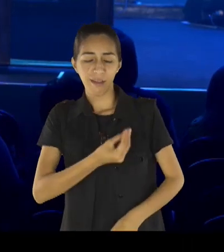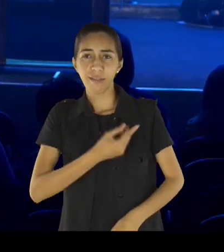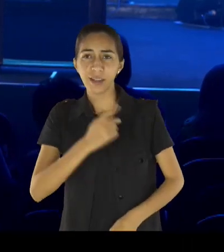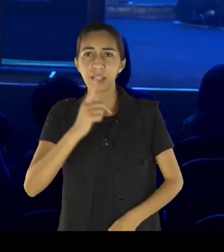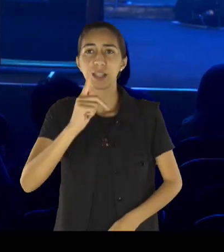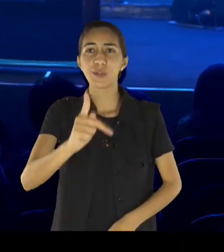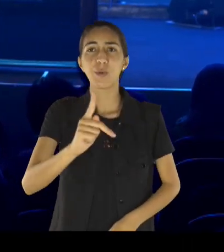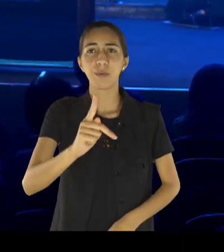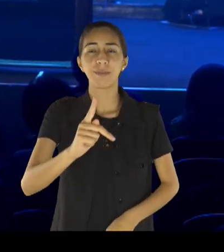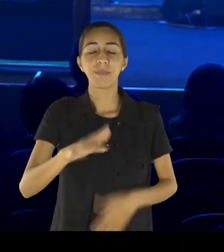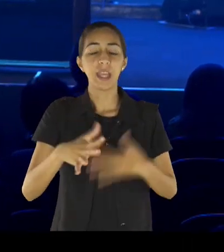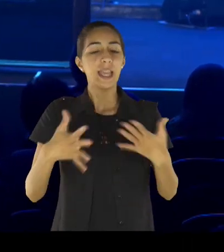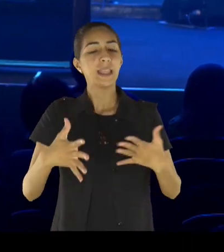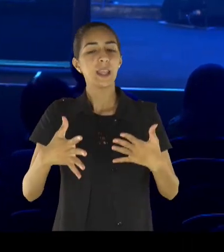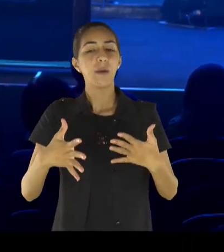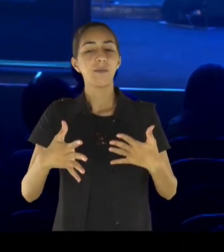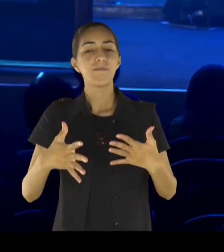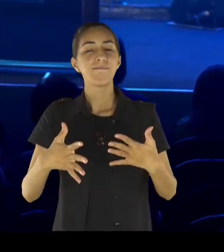o final,